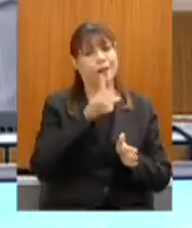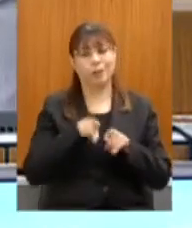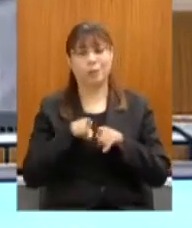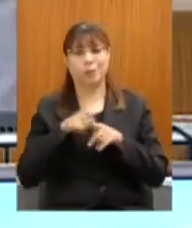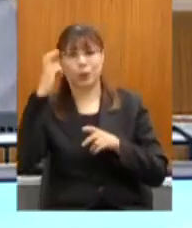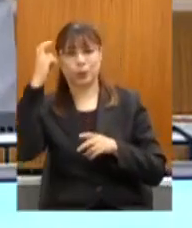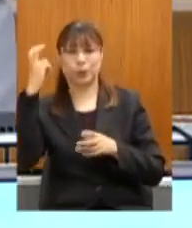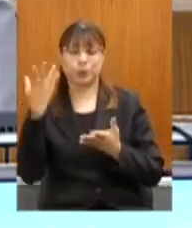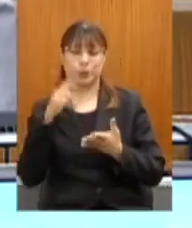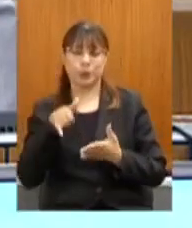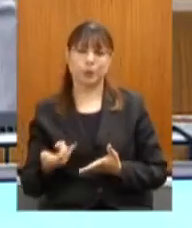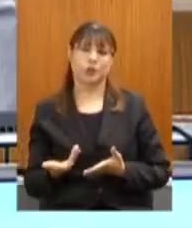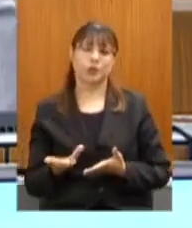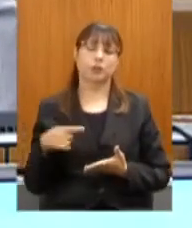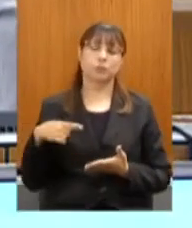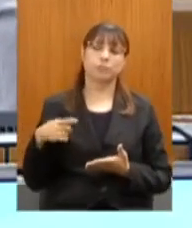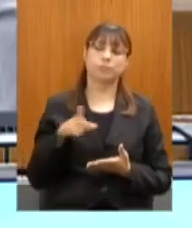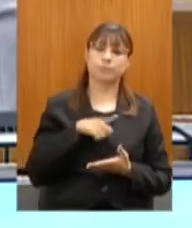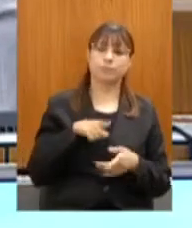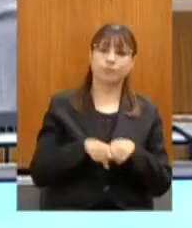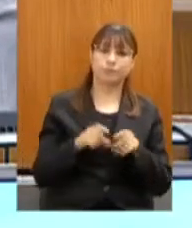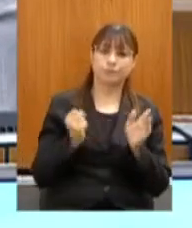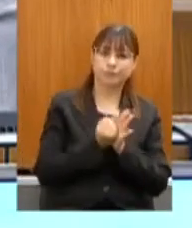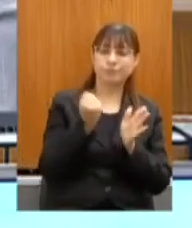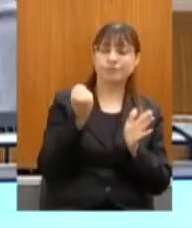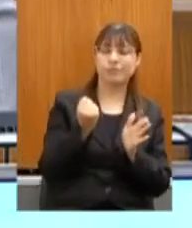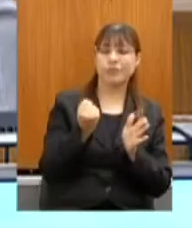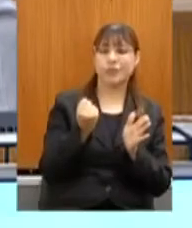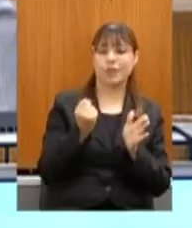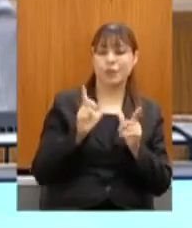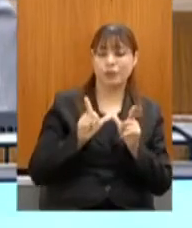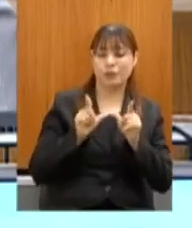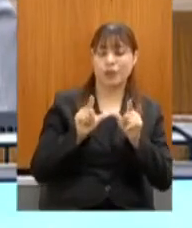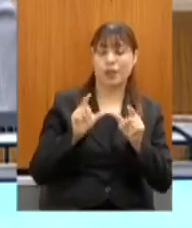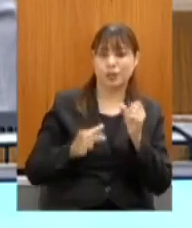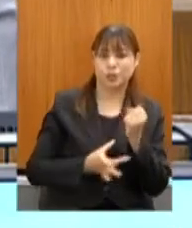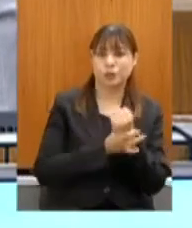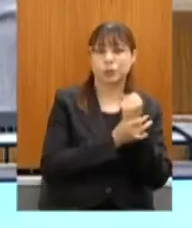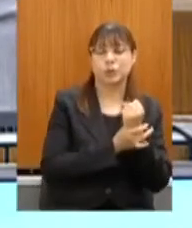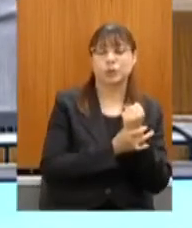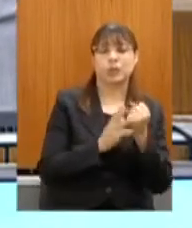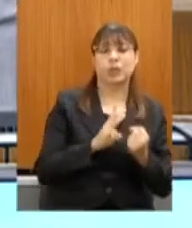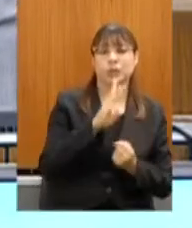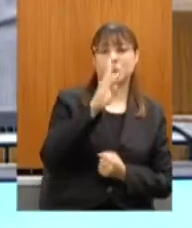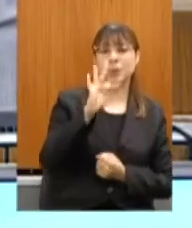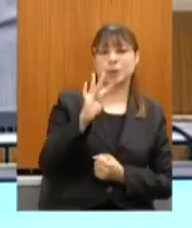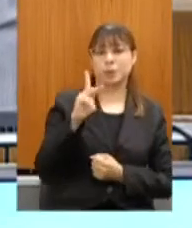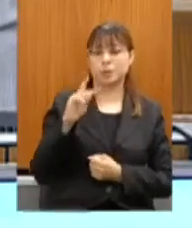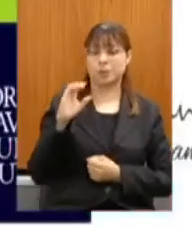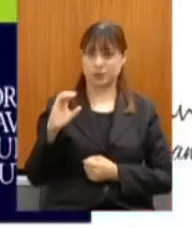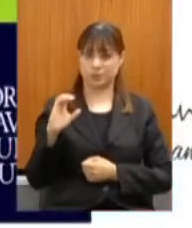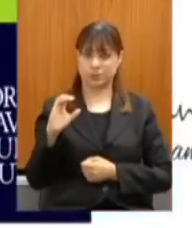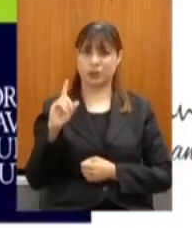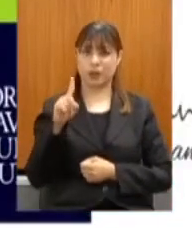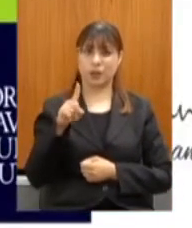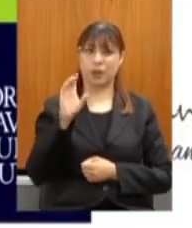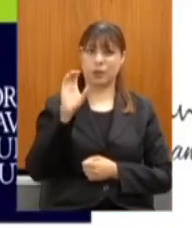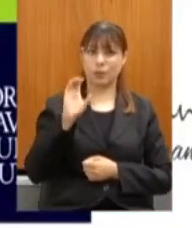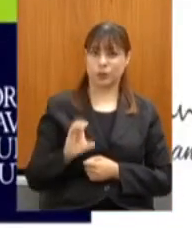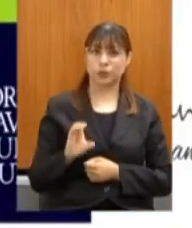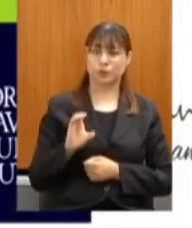Nós fomos agraciados com o selo Viagem Segura da WTTC, o Conselho